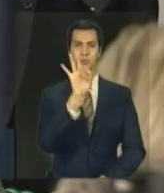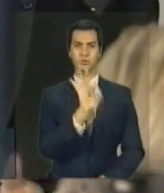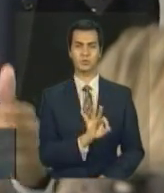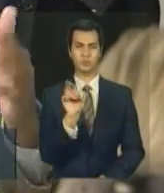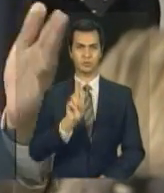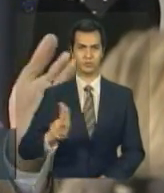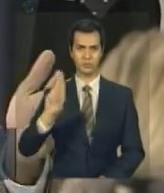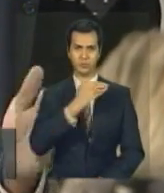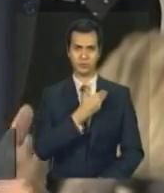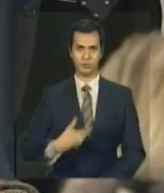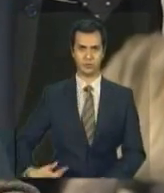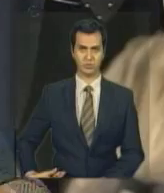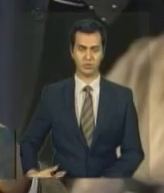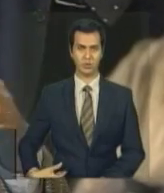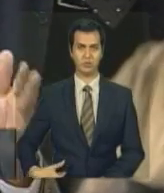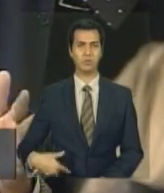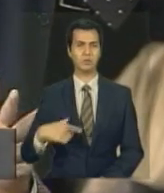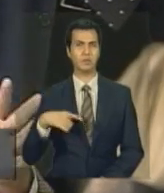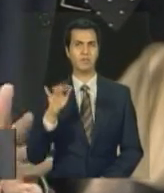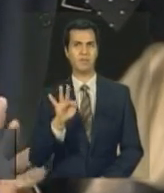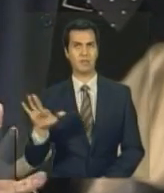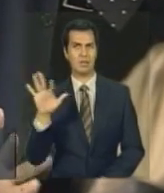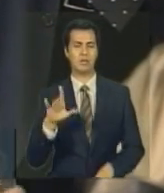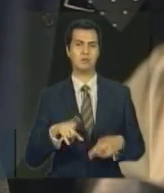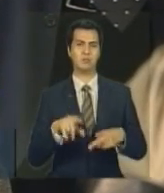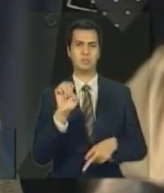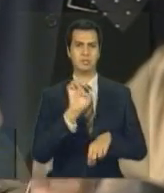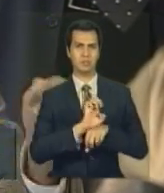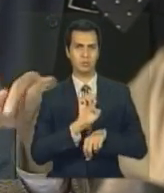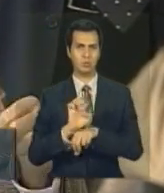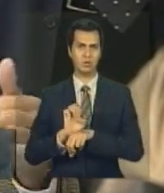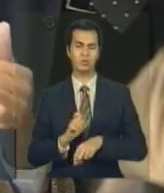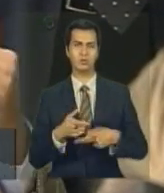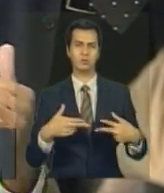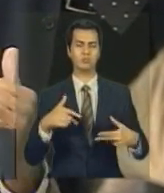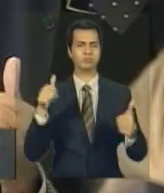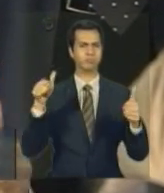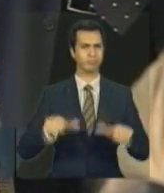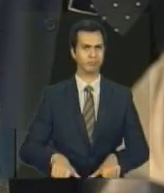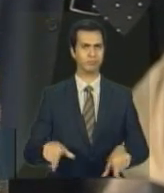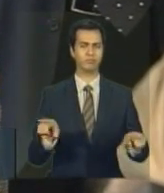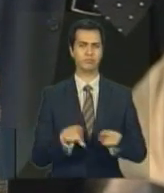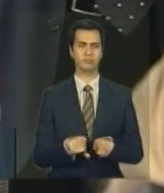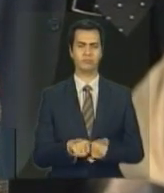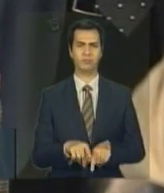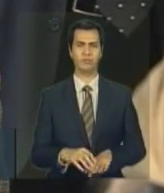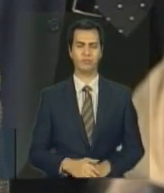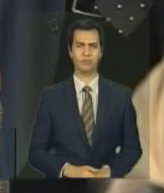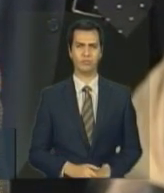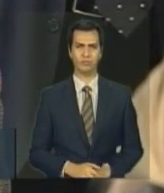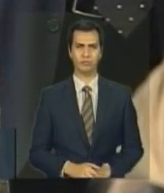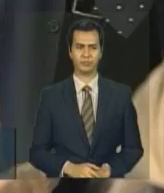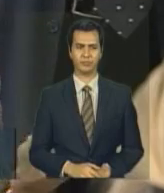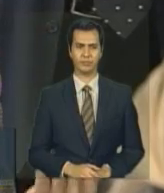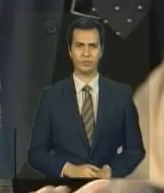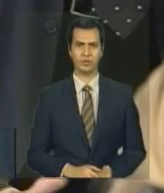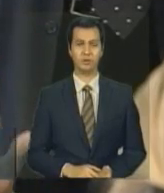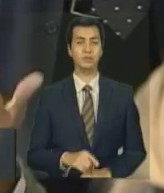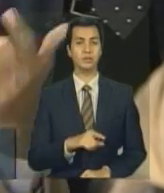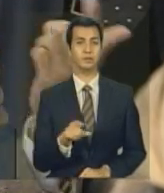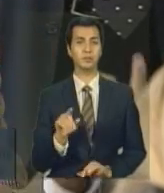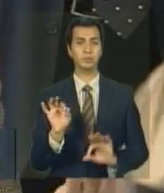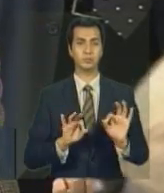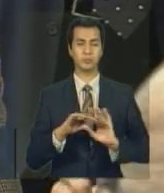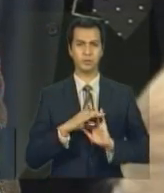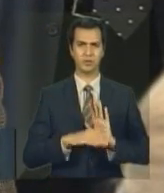que não são só as federais, estão em situação insatisfatória. Esse programa vai atingir, vai